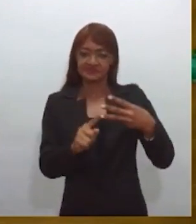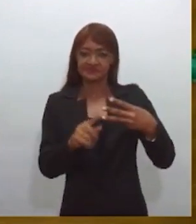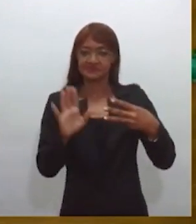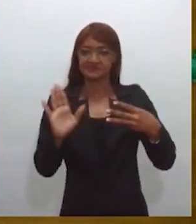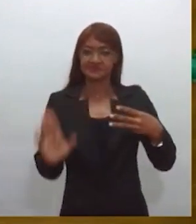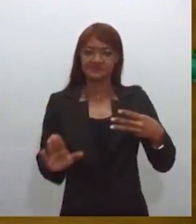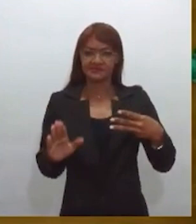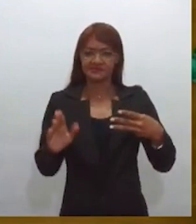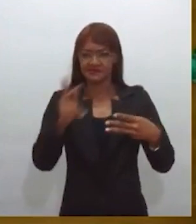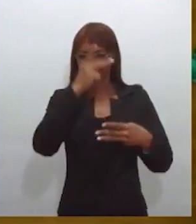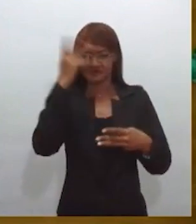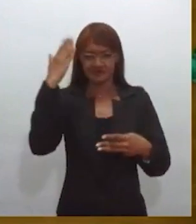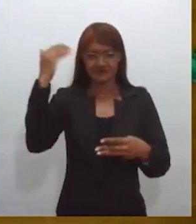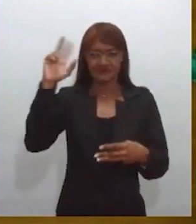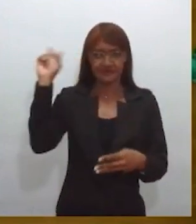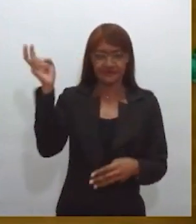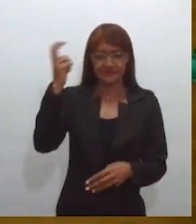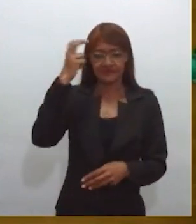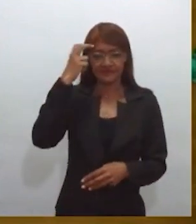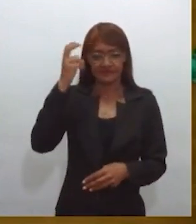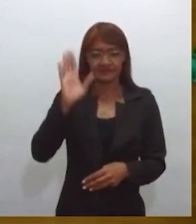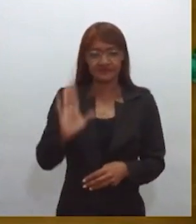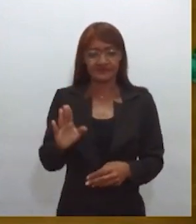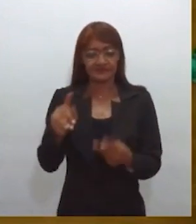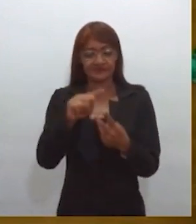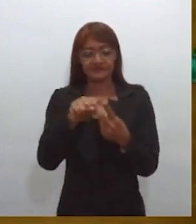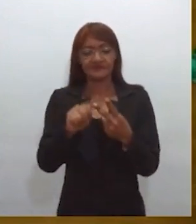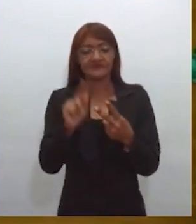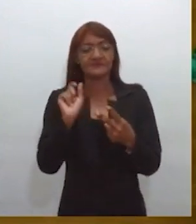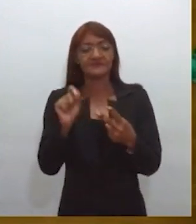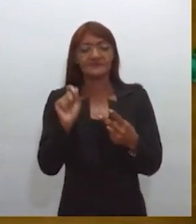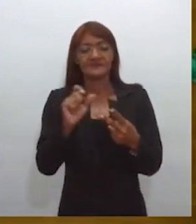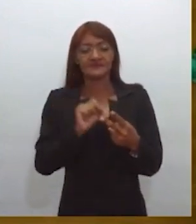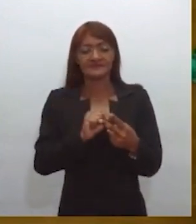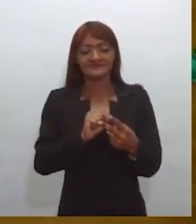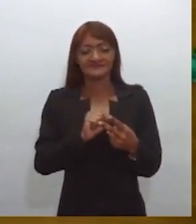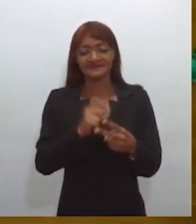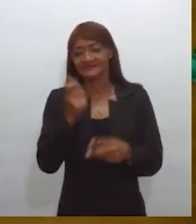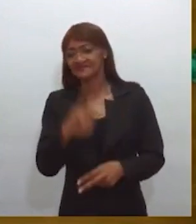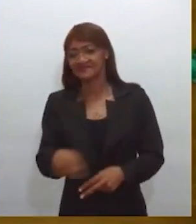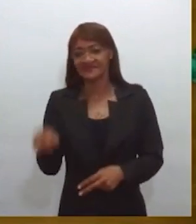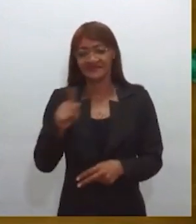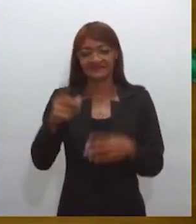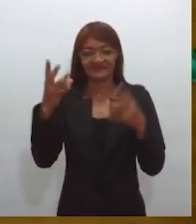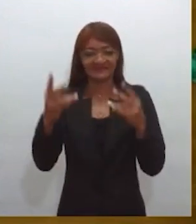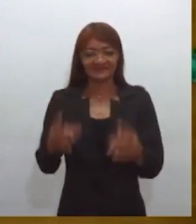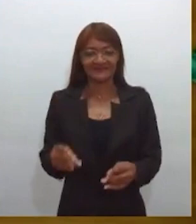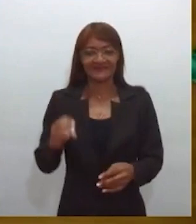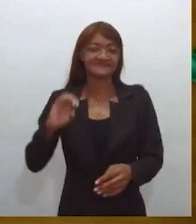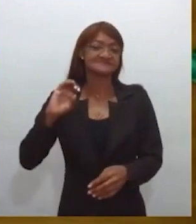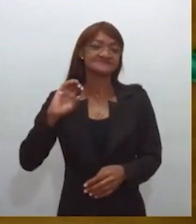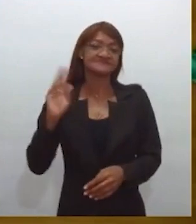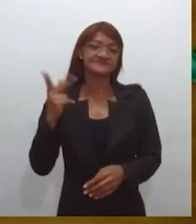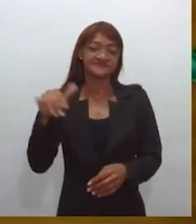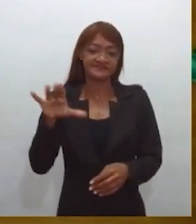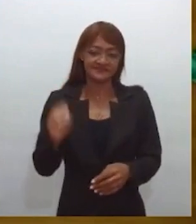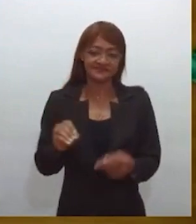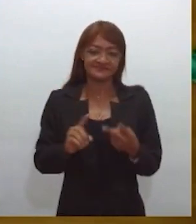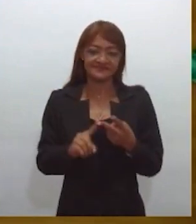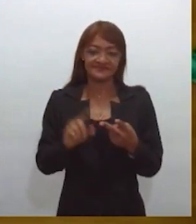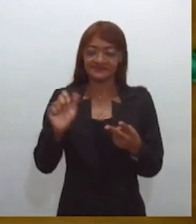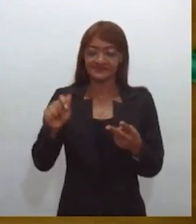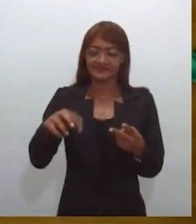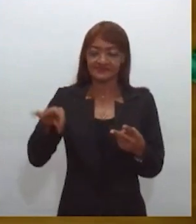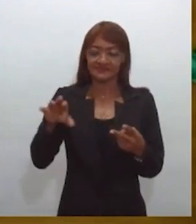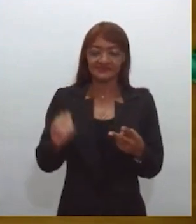cultura sergipana. Dois deles dispensam maiores comentários. Chico Queiroga e Antônio Rogério. Mais de